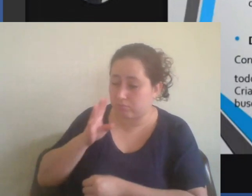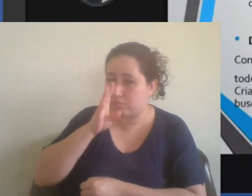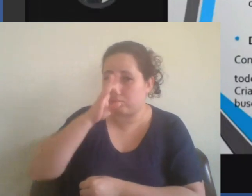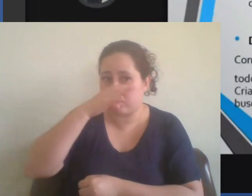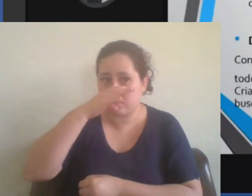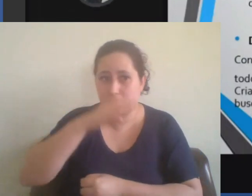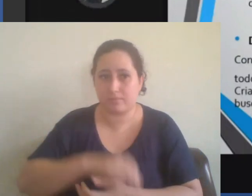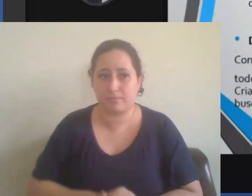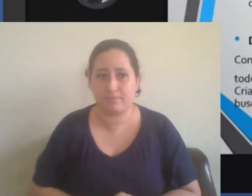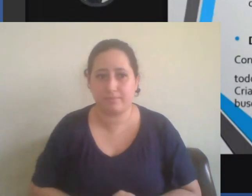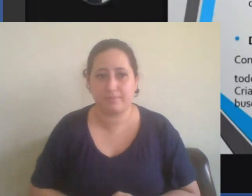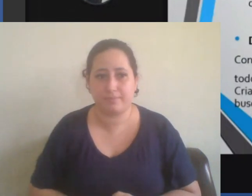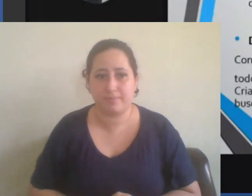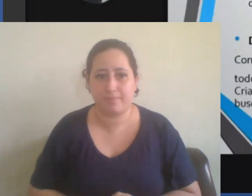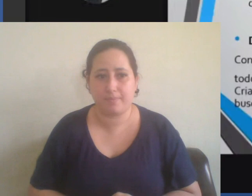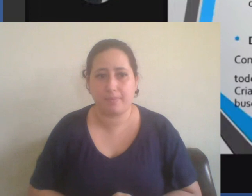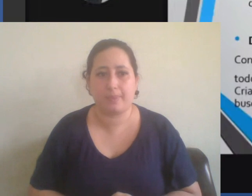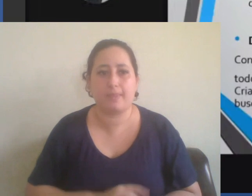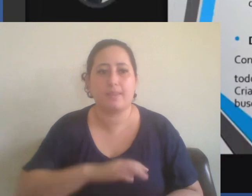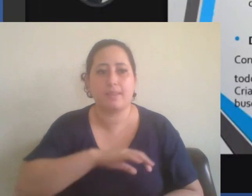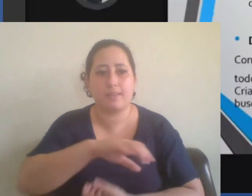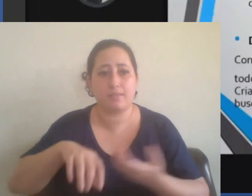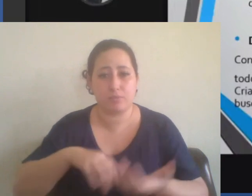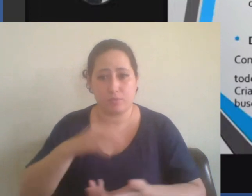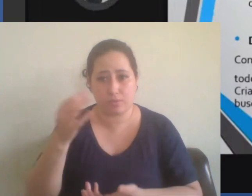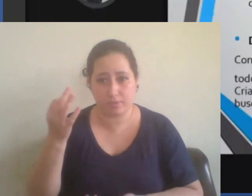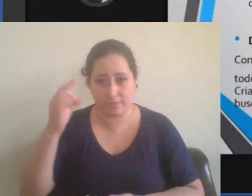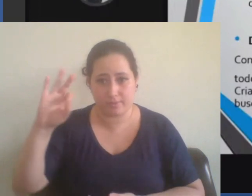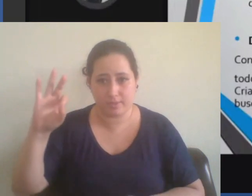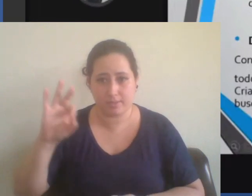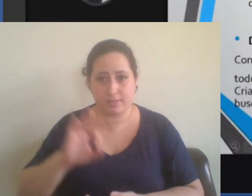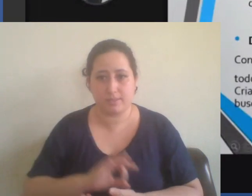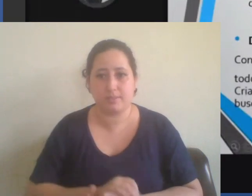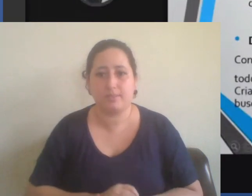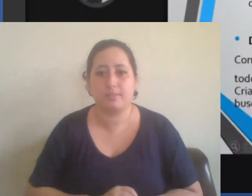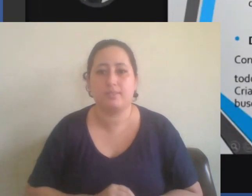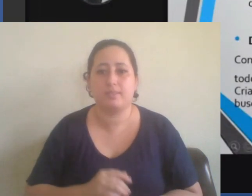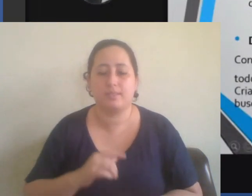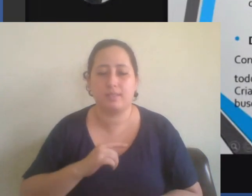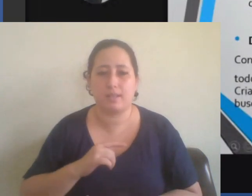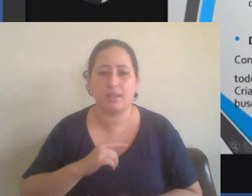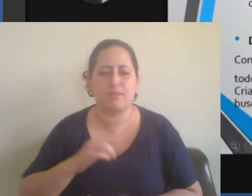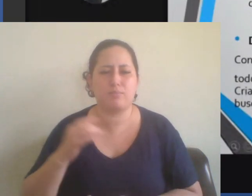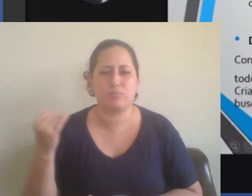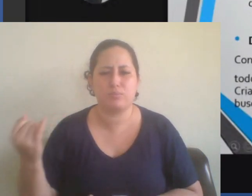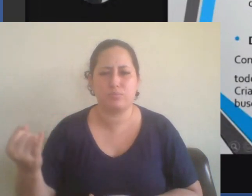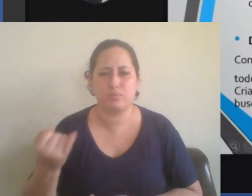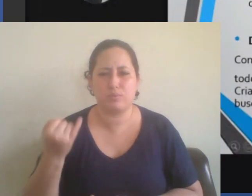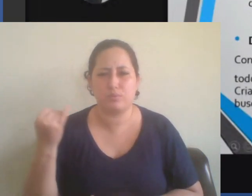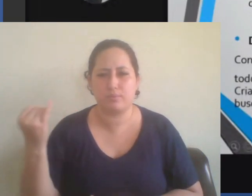A Revolução Francesa, apesar de toda sua importância,